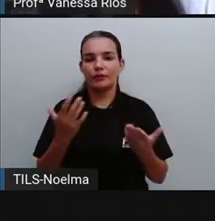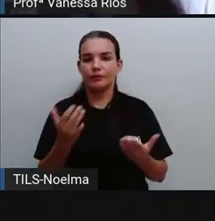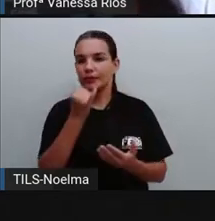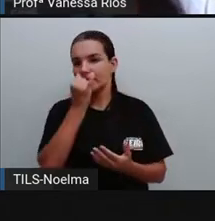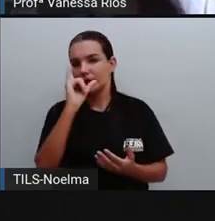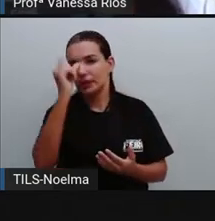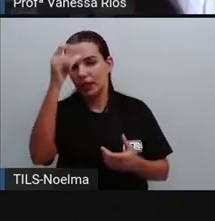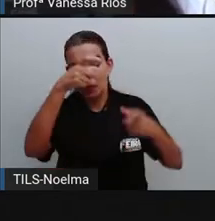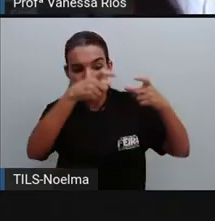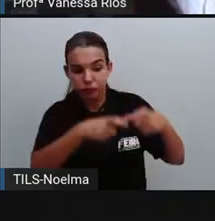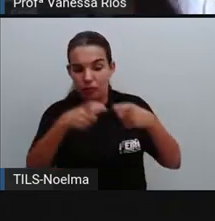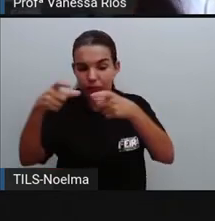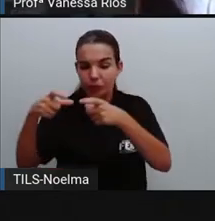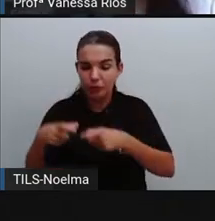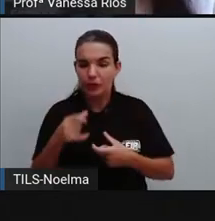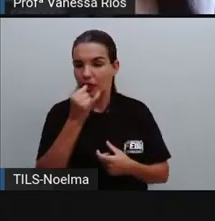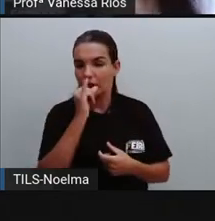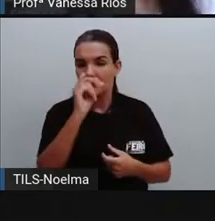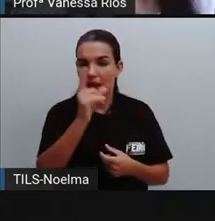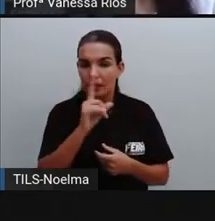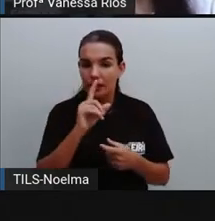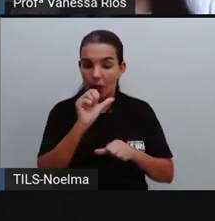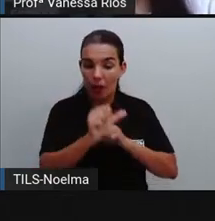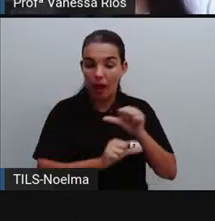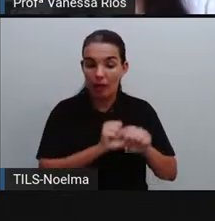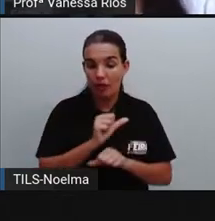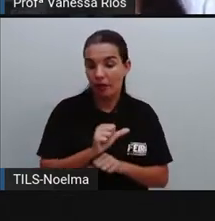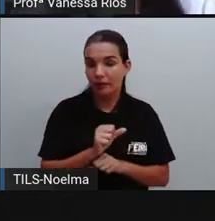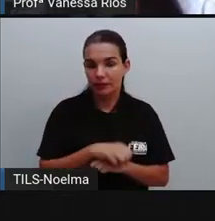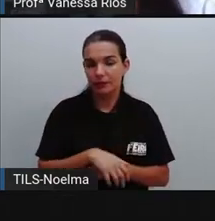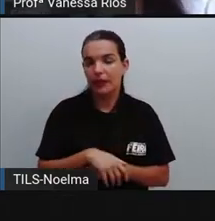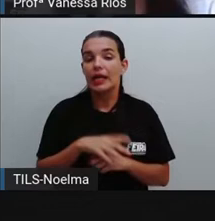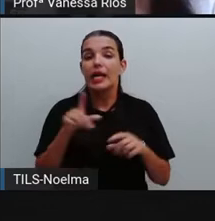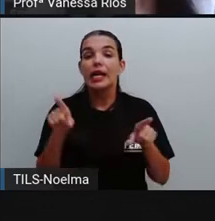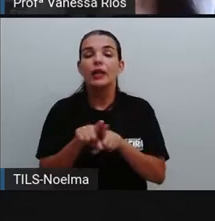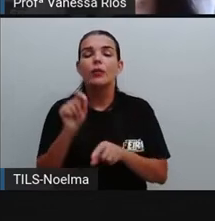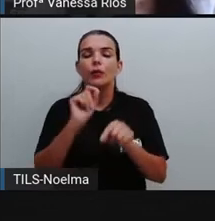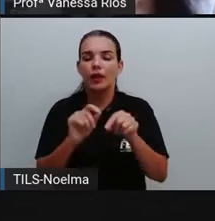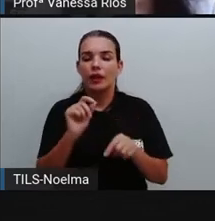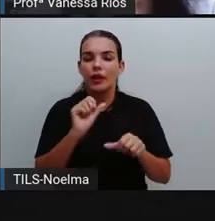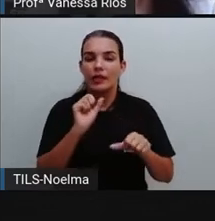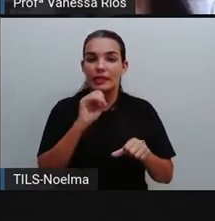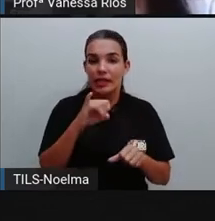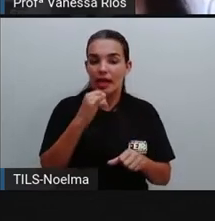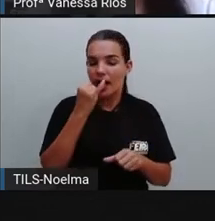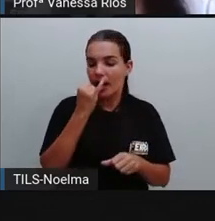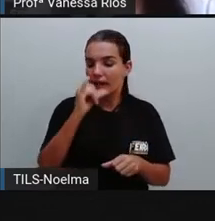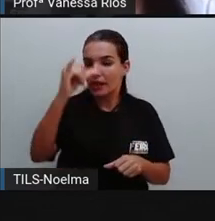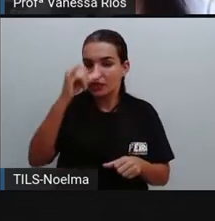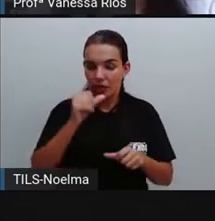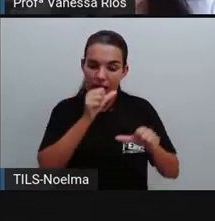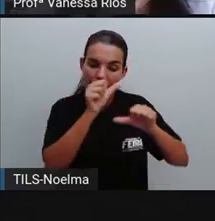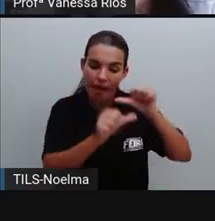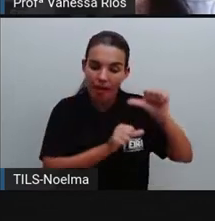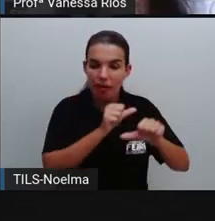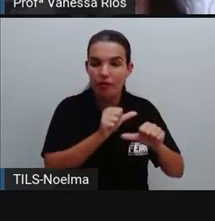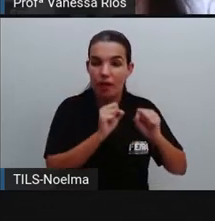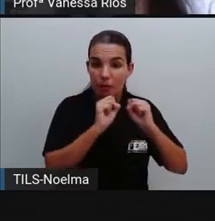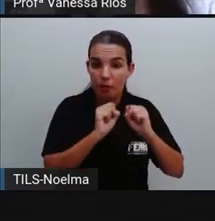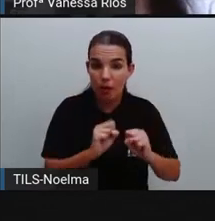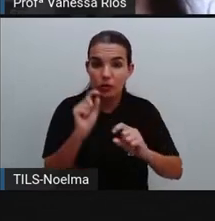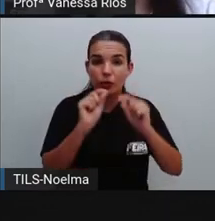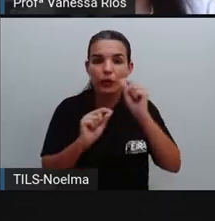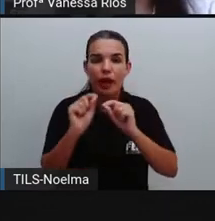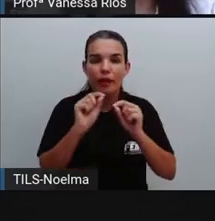não renováveis. As fontes de energia renováveis, né? estão ligadas, estão direcionadas